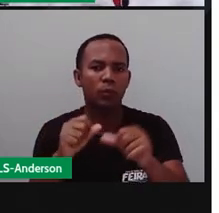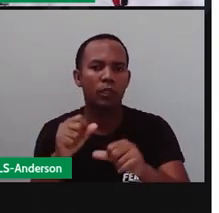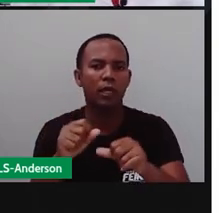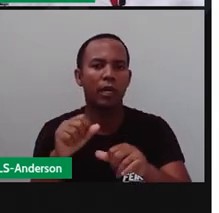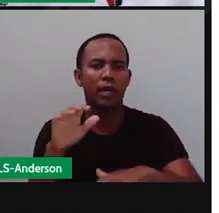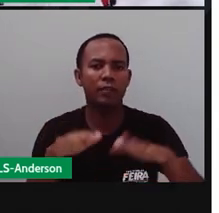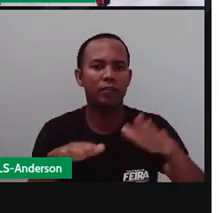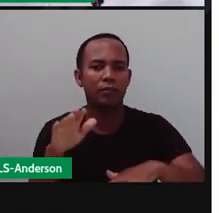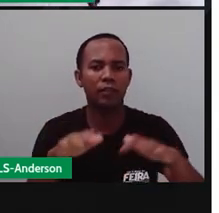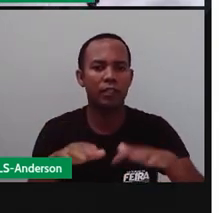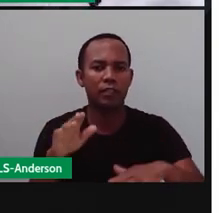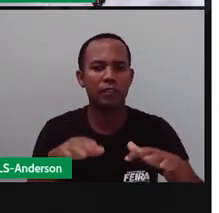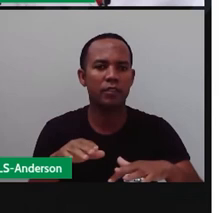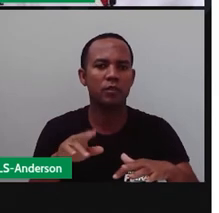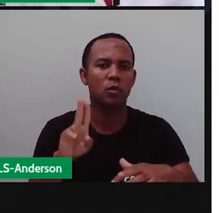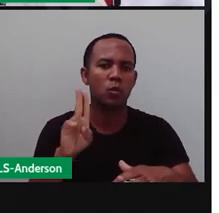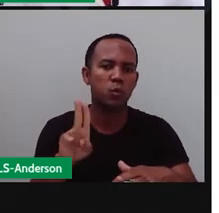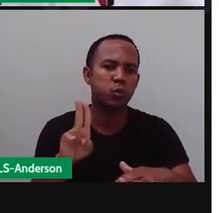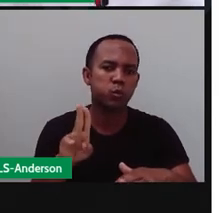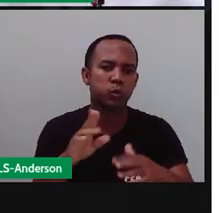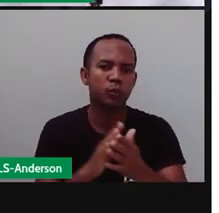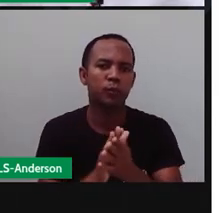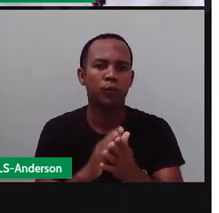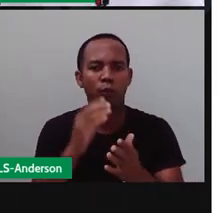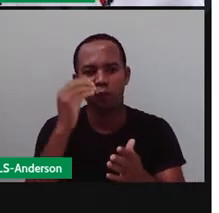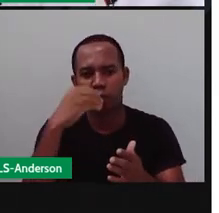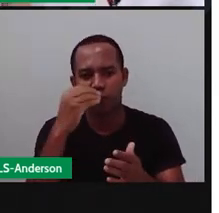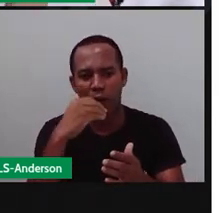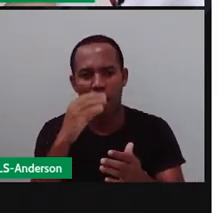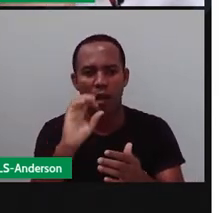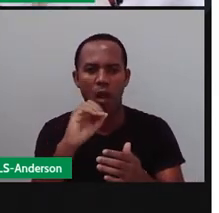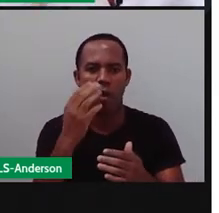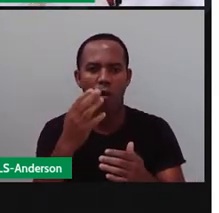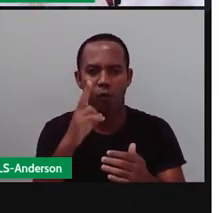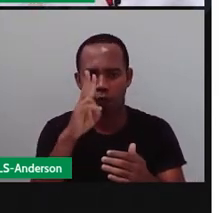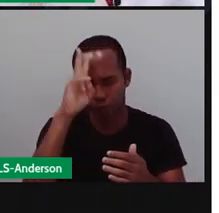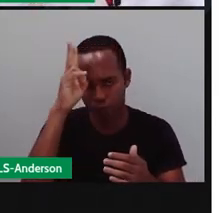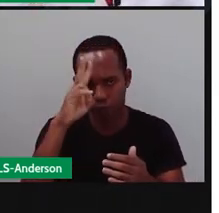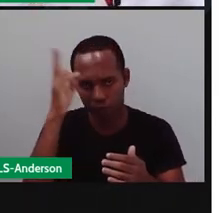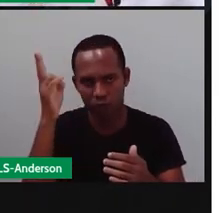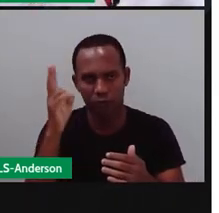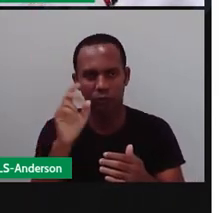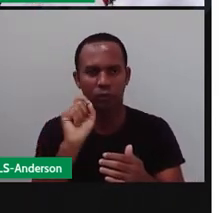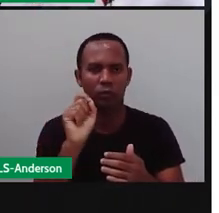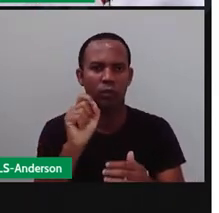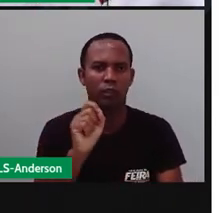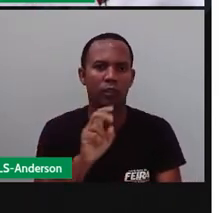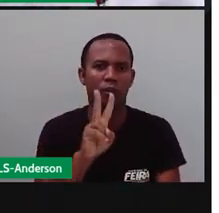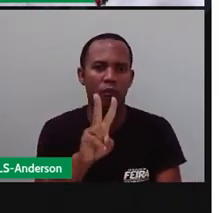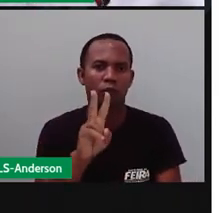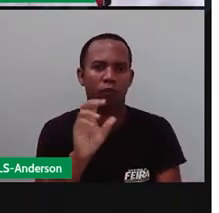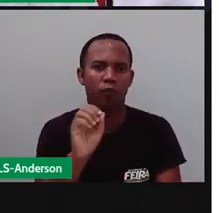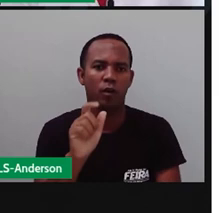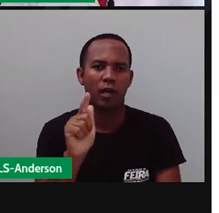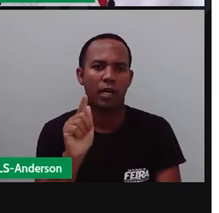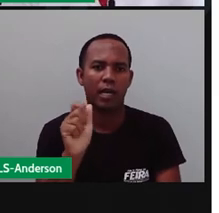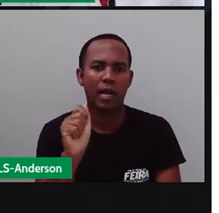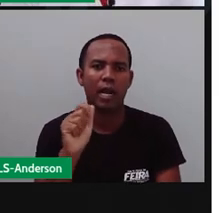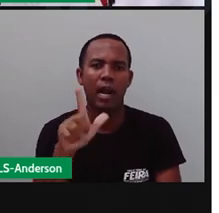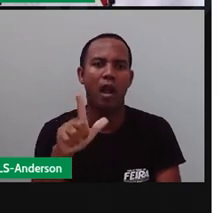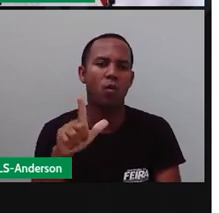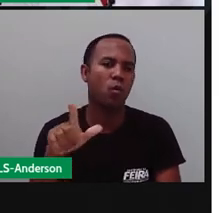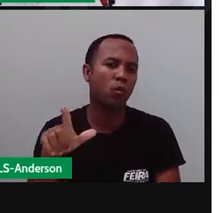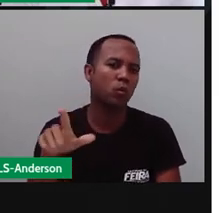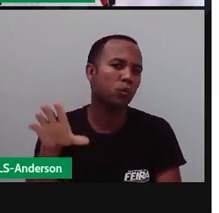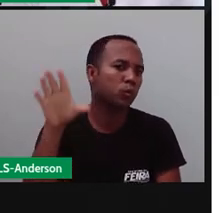depender se é átona ou tônica, ou seja, fraca ou forte, essa vogal deixa de ter o som de O e passa a ter o som de